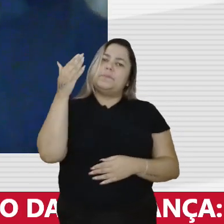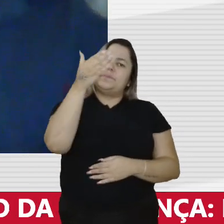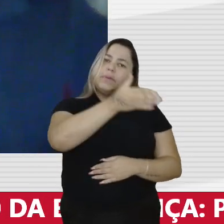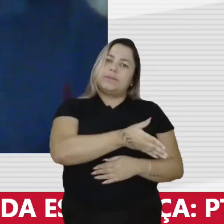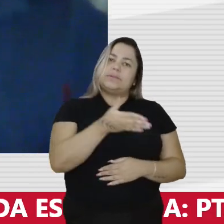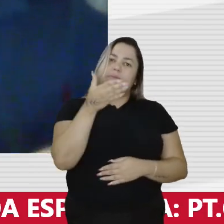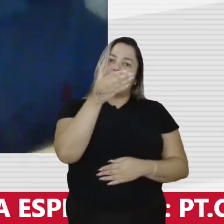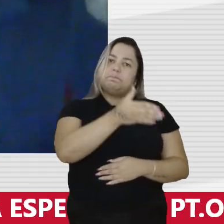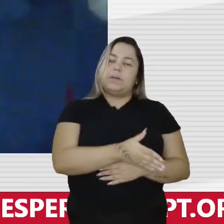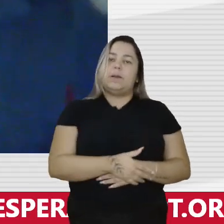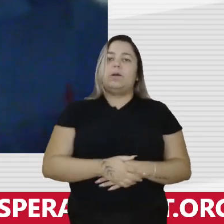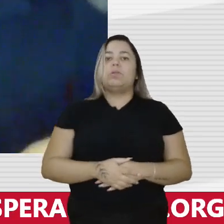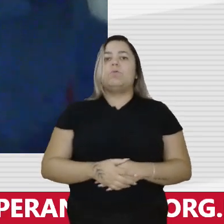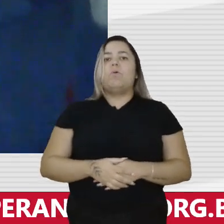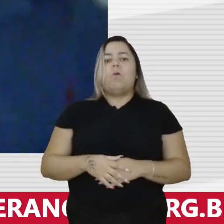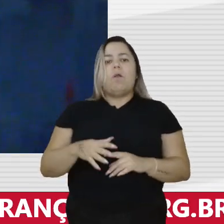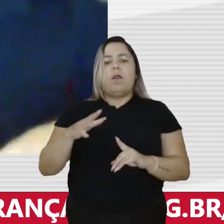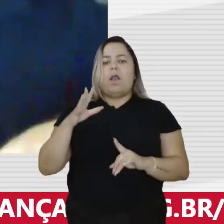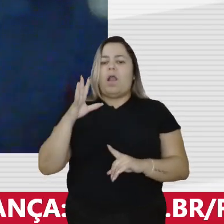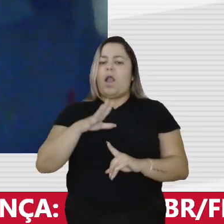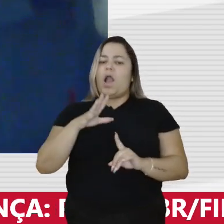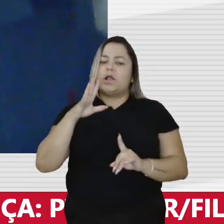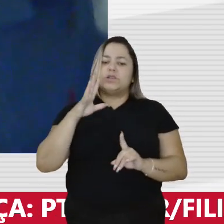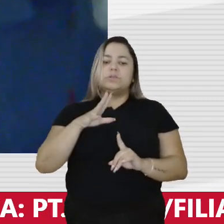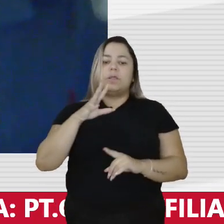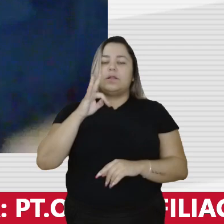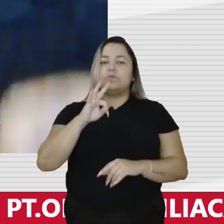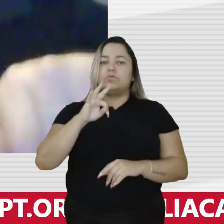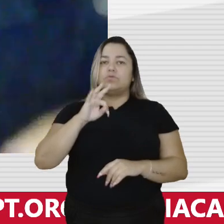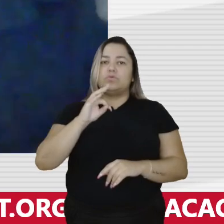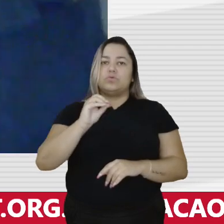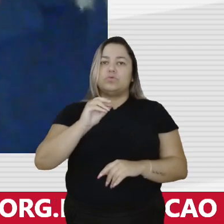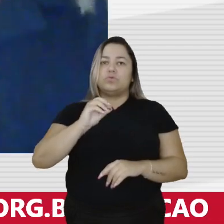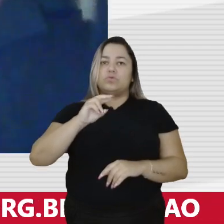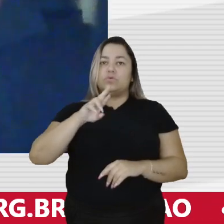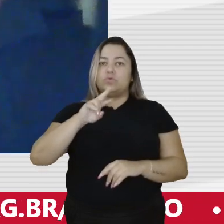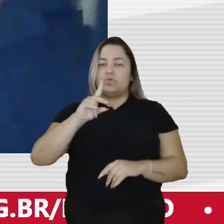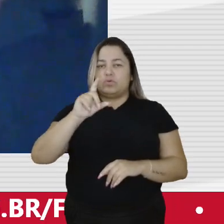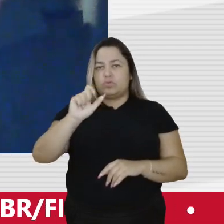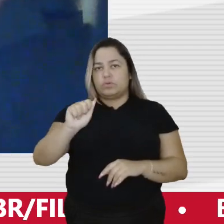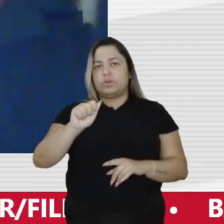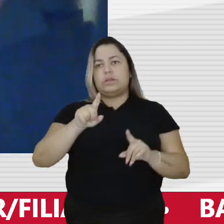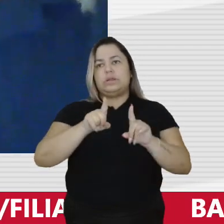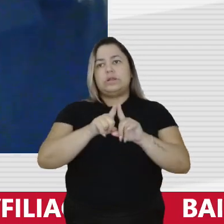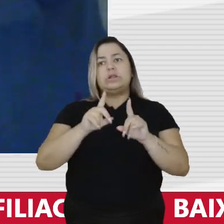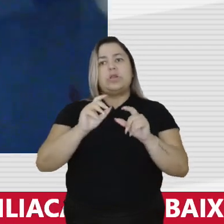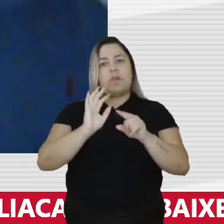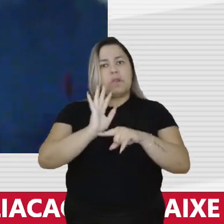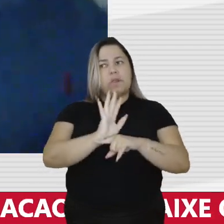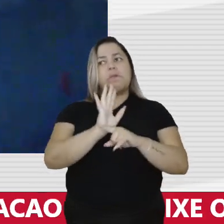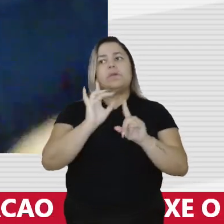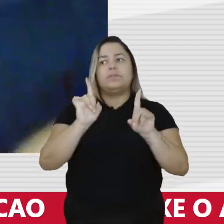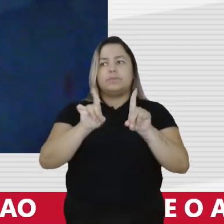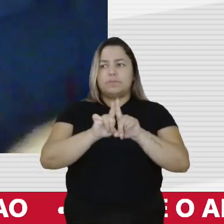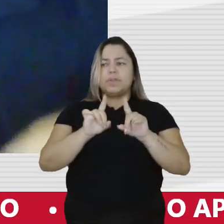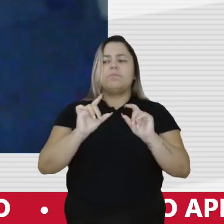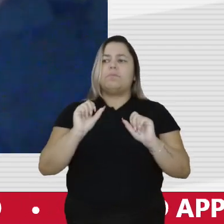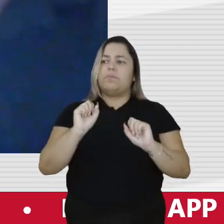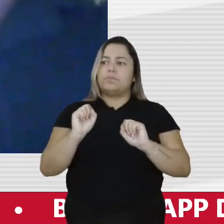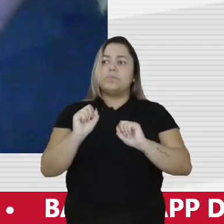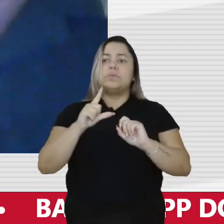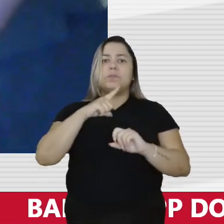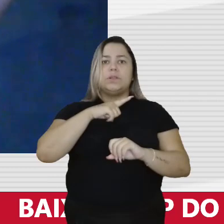da tortura, autoridades que souberam da tortura e compactuaram com a tortura, devem ser